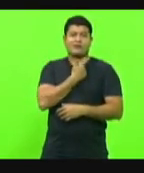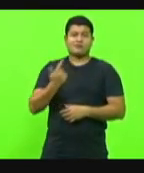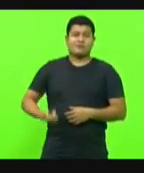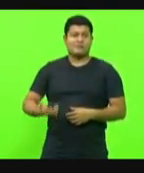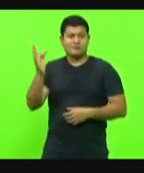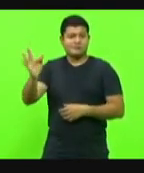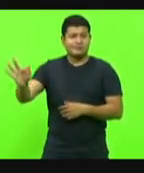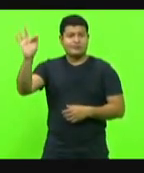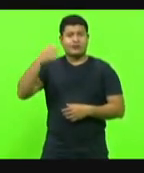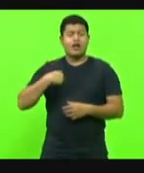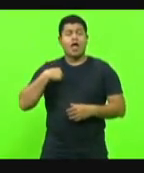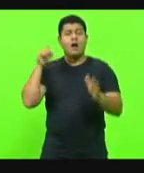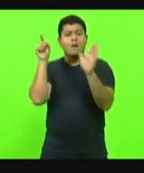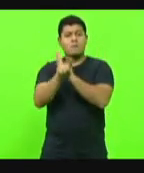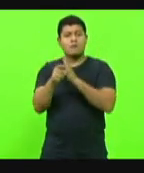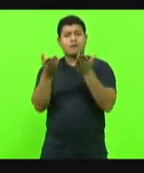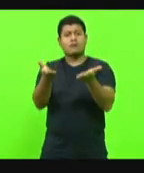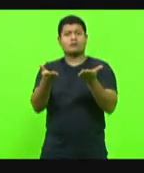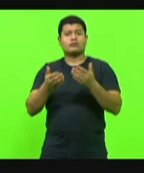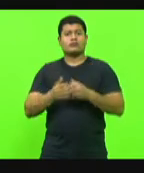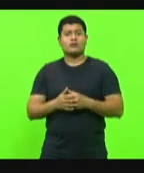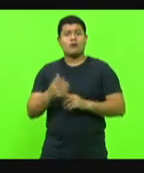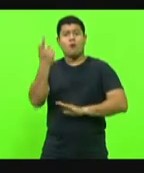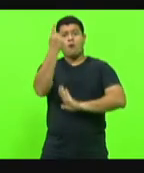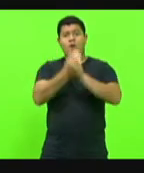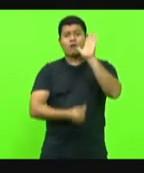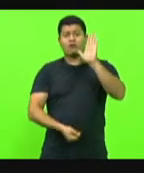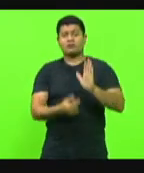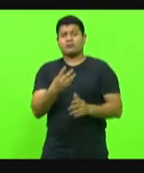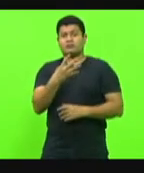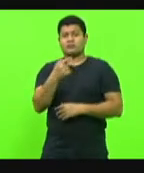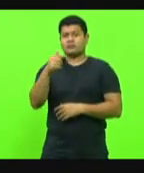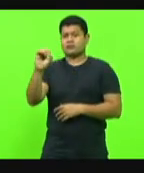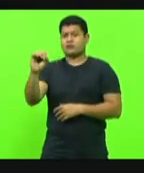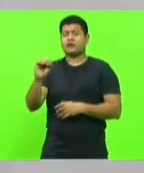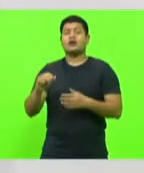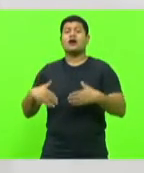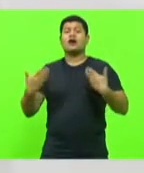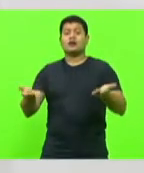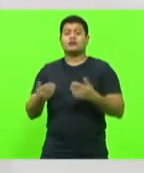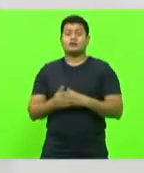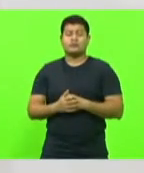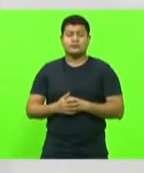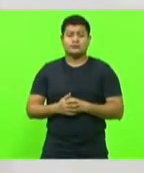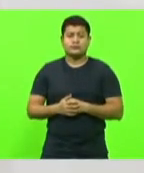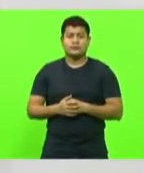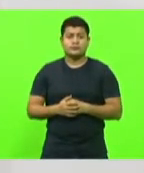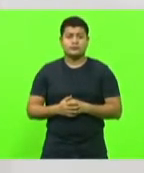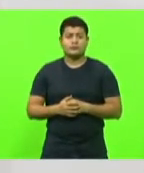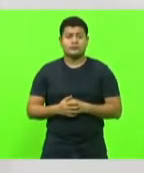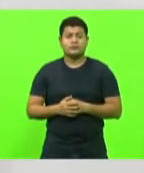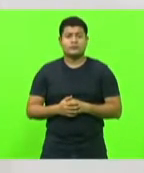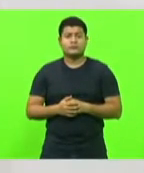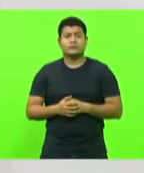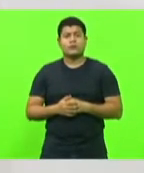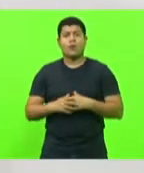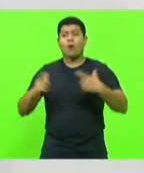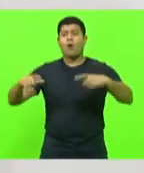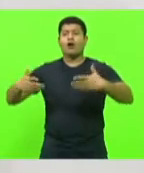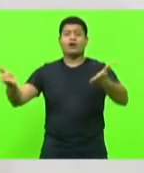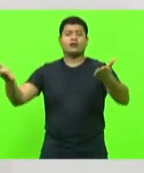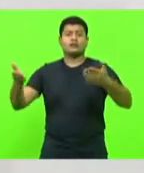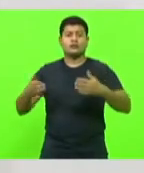Aí eu pergunto, cadê o orçamento da 470? Pode focar em mim agora. Cadê o